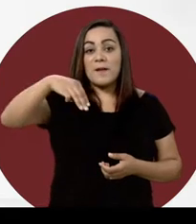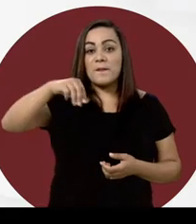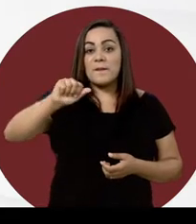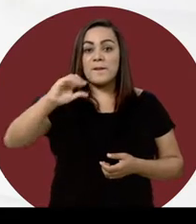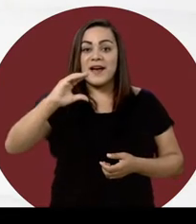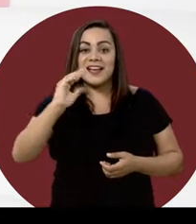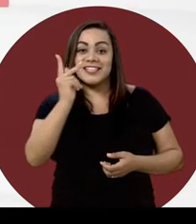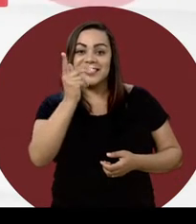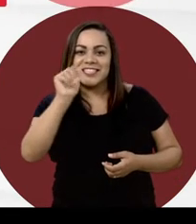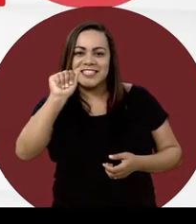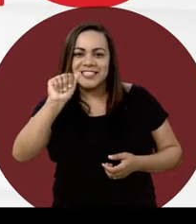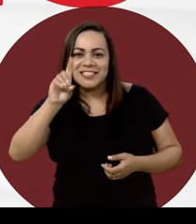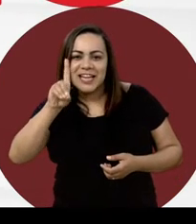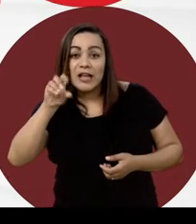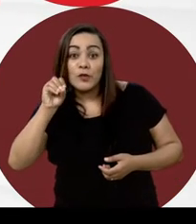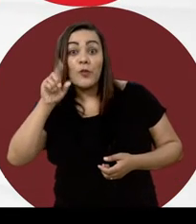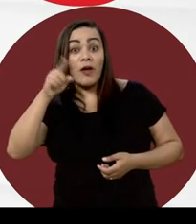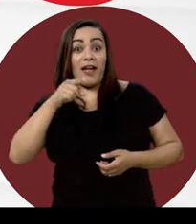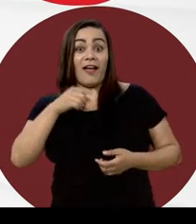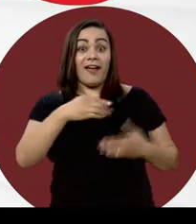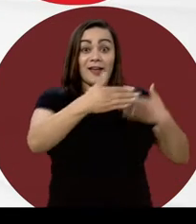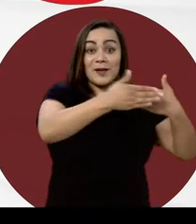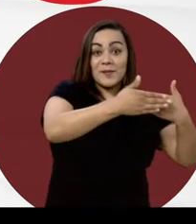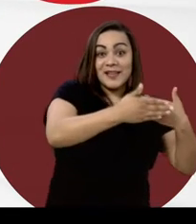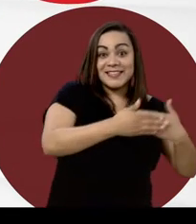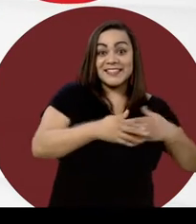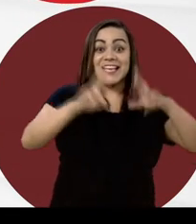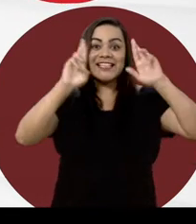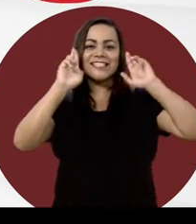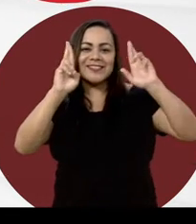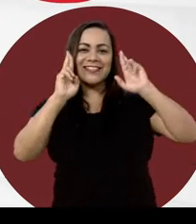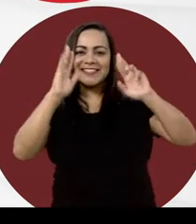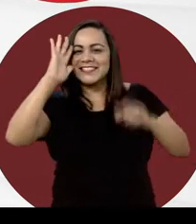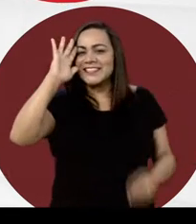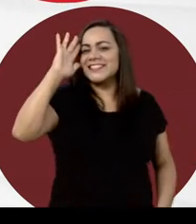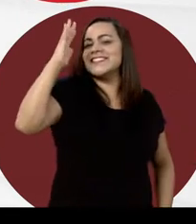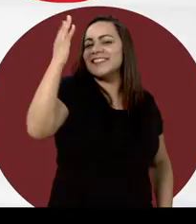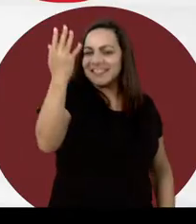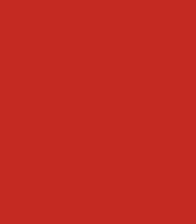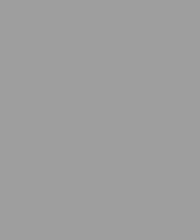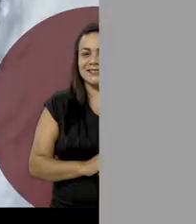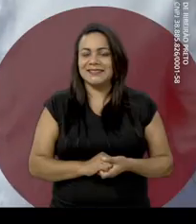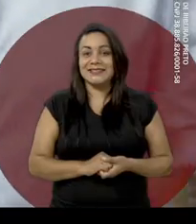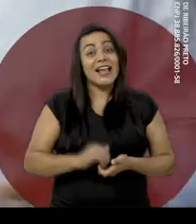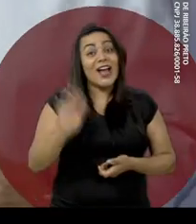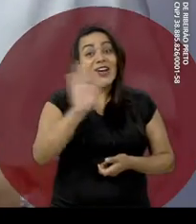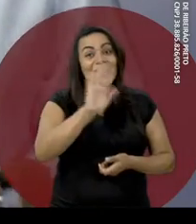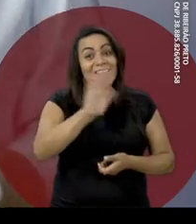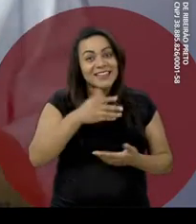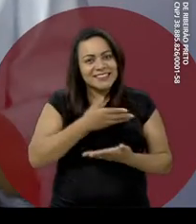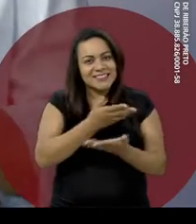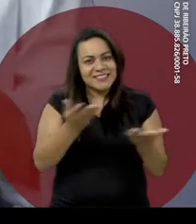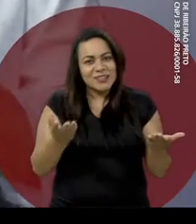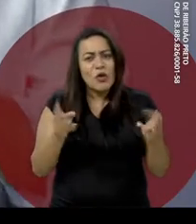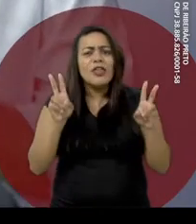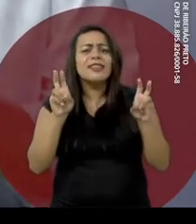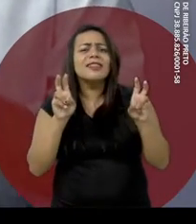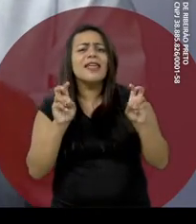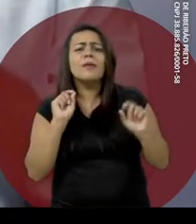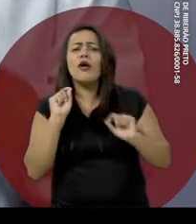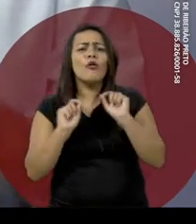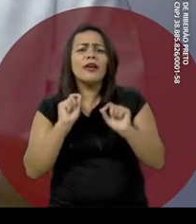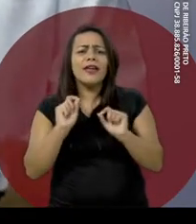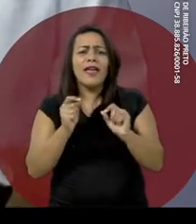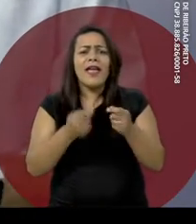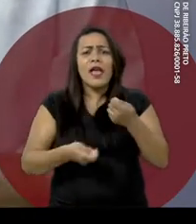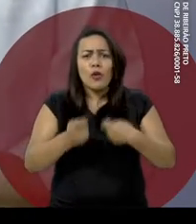Machado é pra Ribeirão, a esperança, a solução. Olá minha gente, o assunto agora